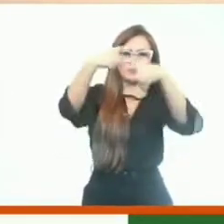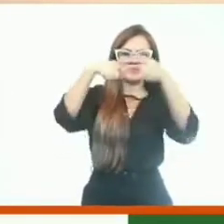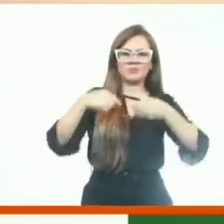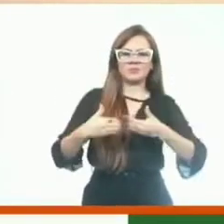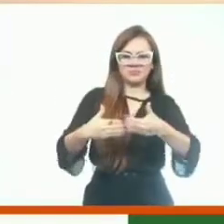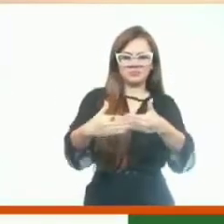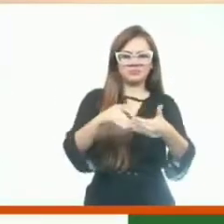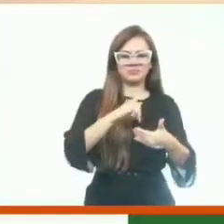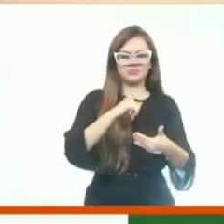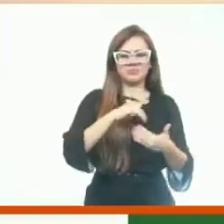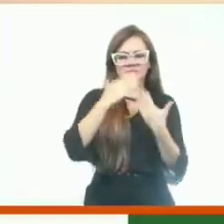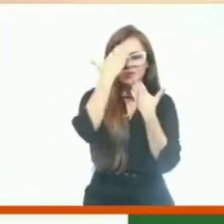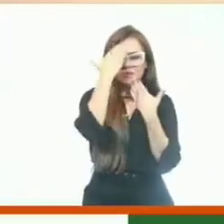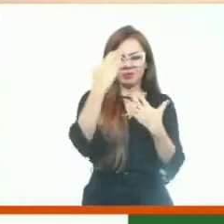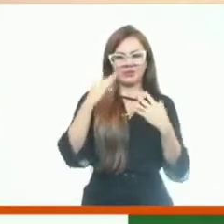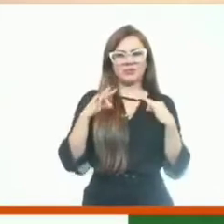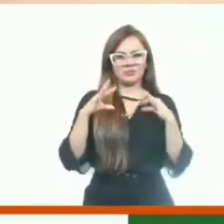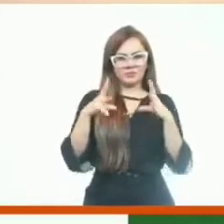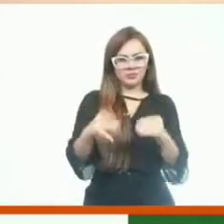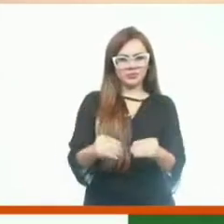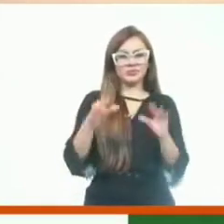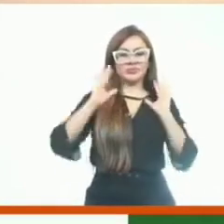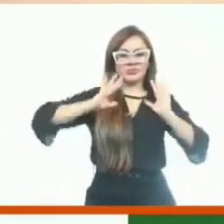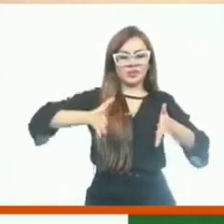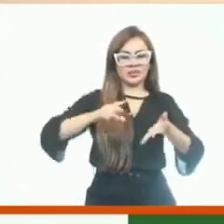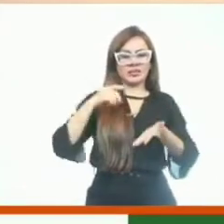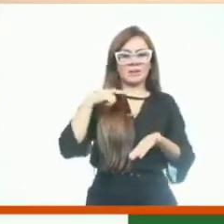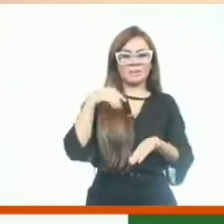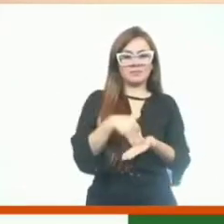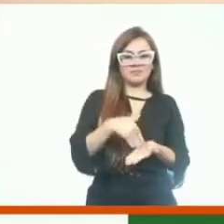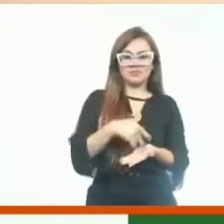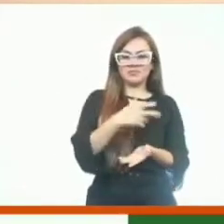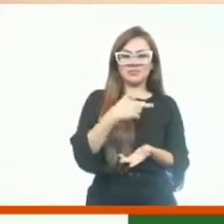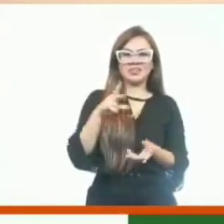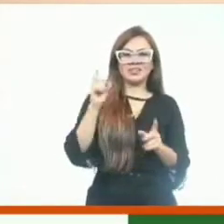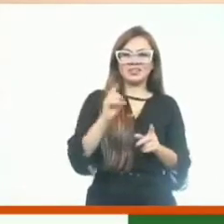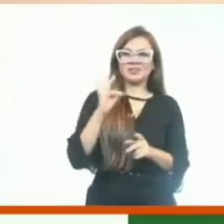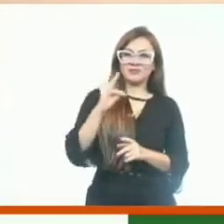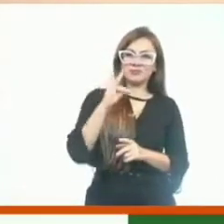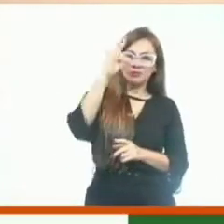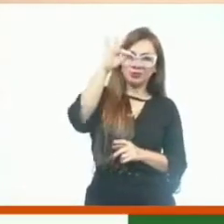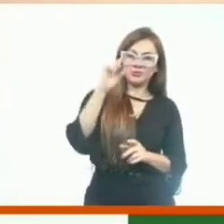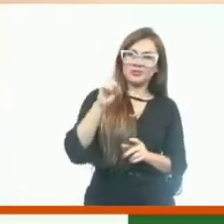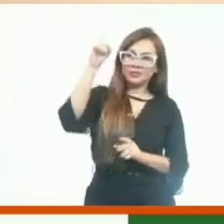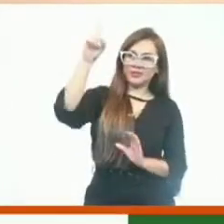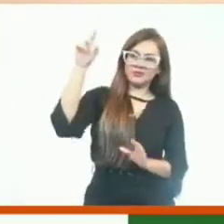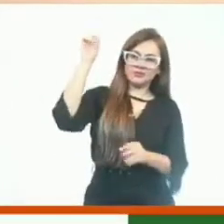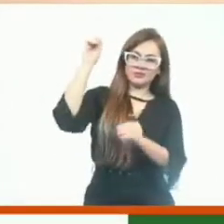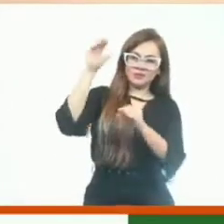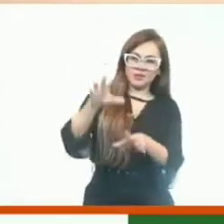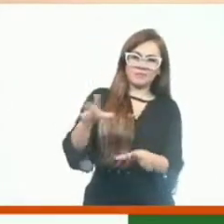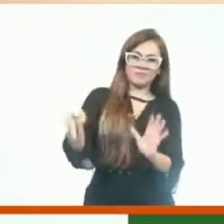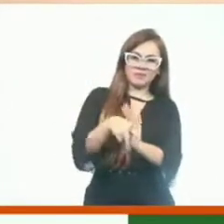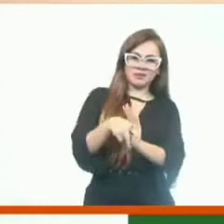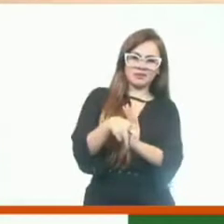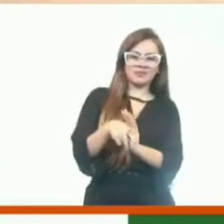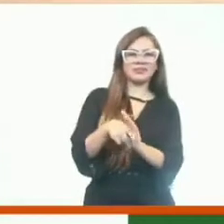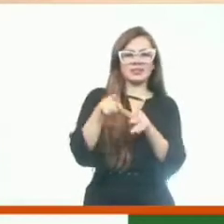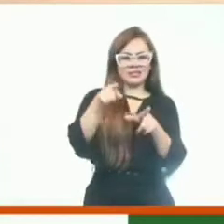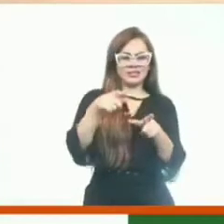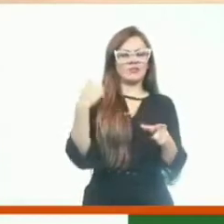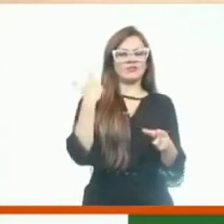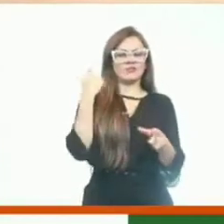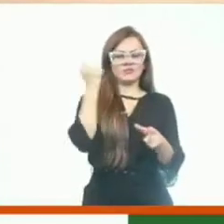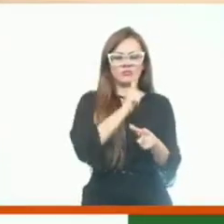para o senhor. E obrigado por tudo, já que está vencendo aí. E o futuro a Deus pertence. Não, isso? Parabéns, Alexandre. Sim, com dever